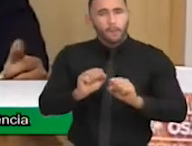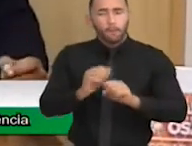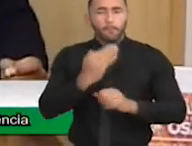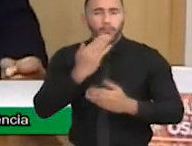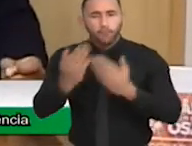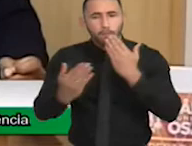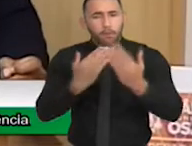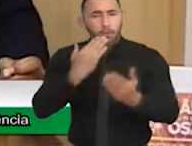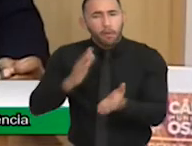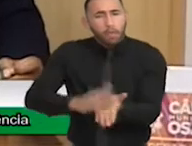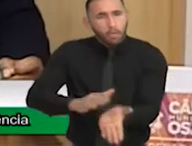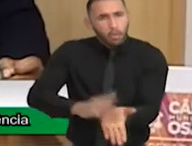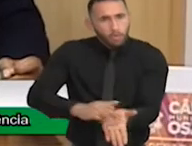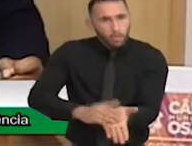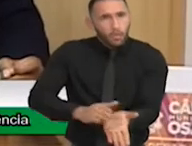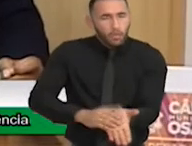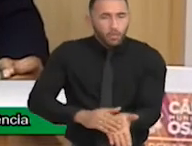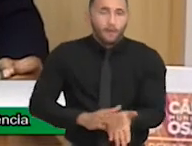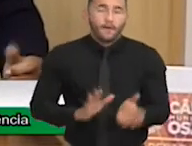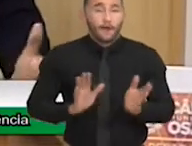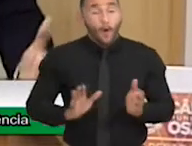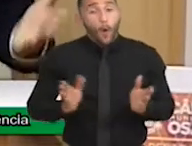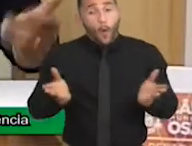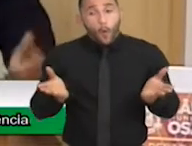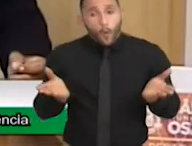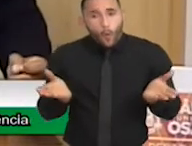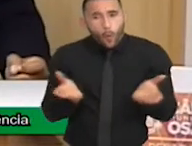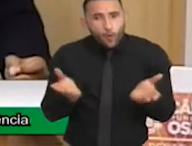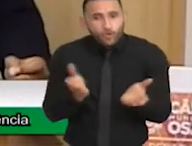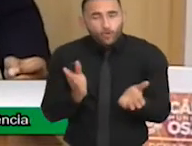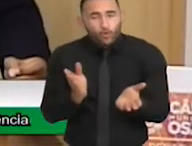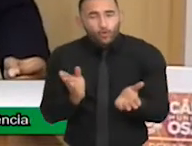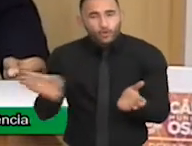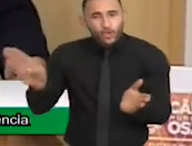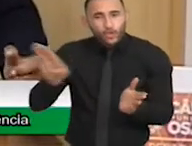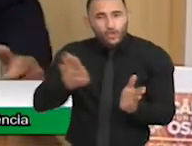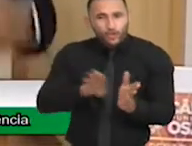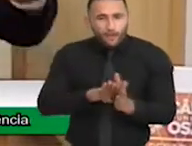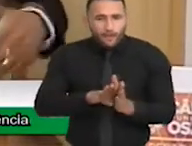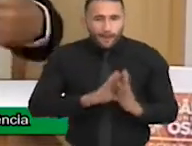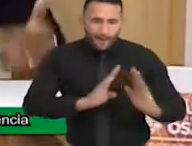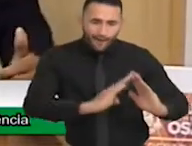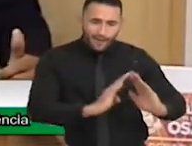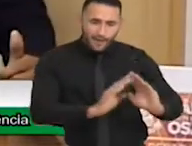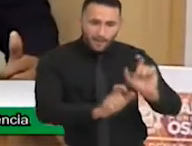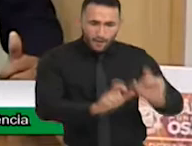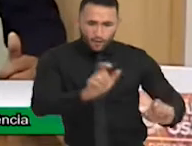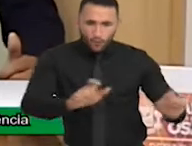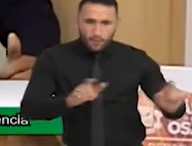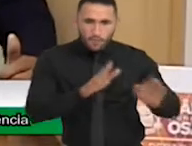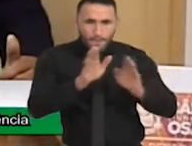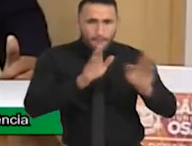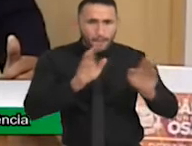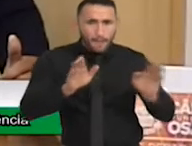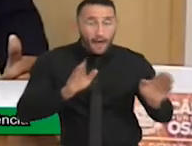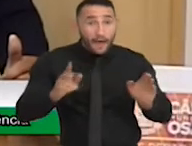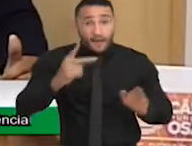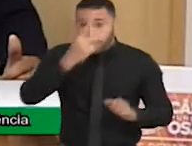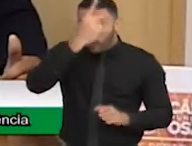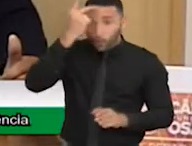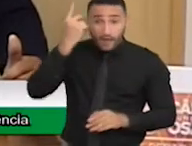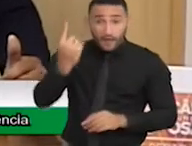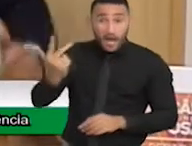E hoje, quando a gente vai para a rua agora, as pessoas que criticaram o